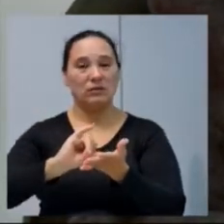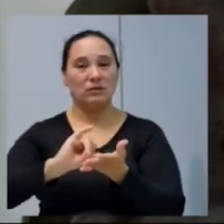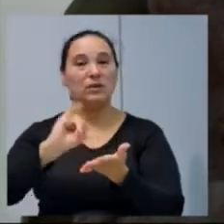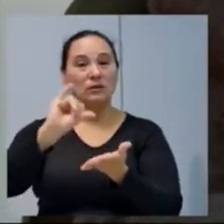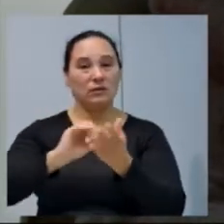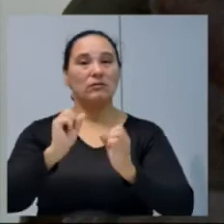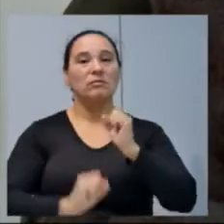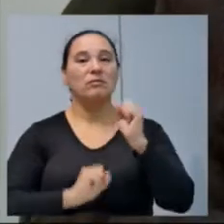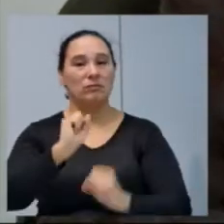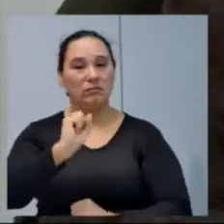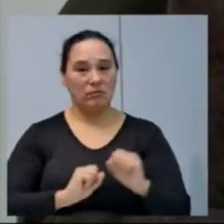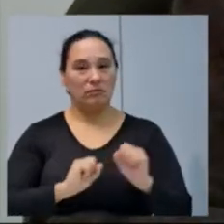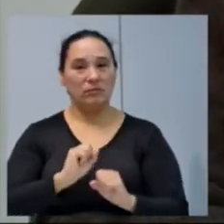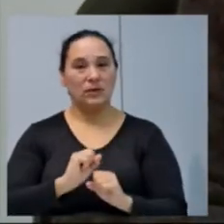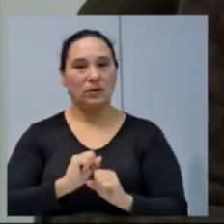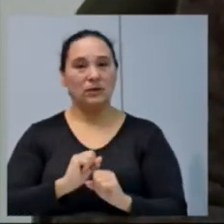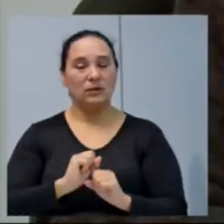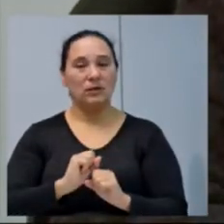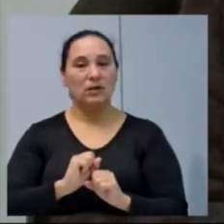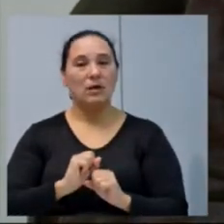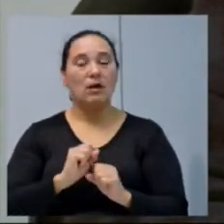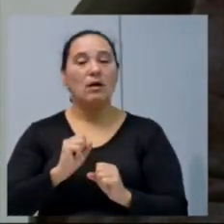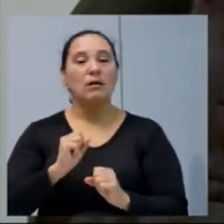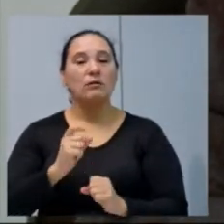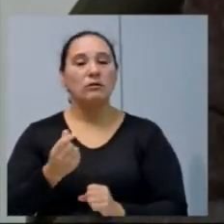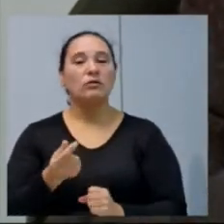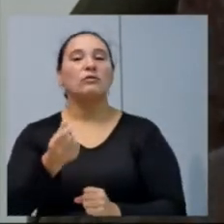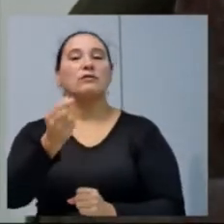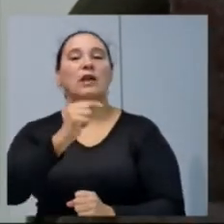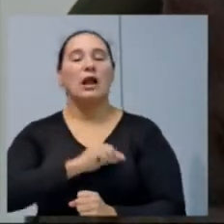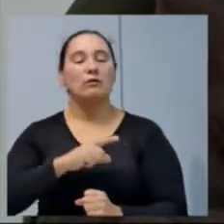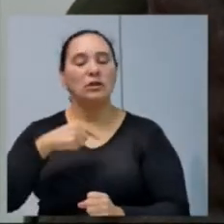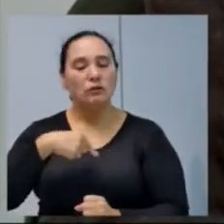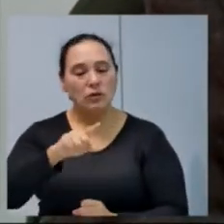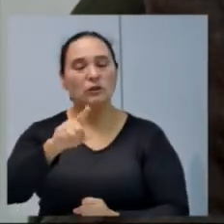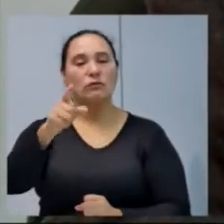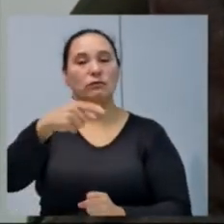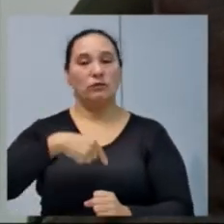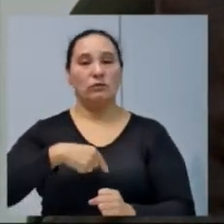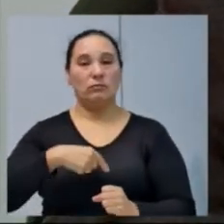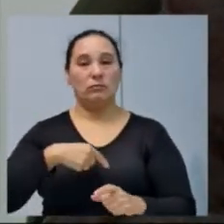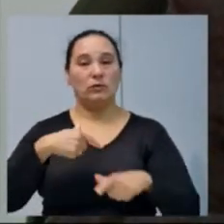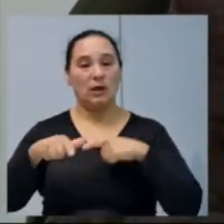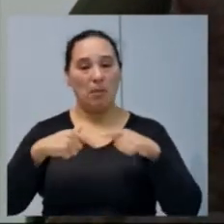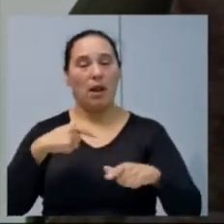Distrito Industrial, encontrando lá a sua fonte de sobrevivência, de fazer a sua família,